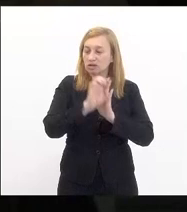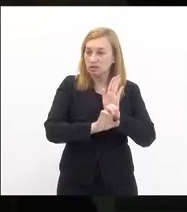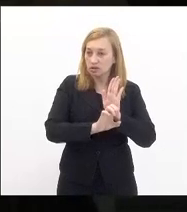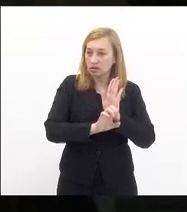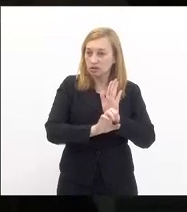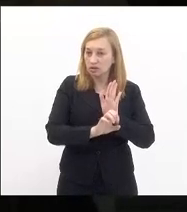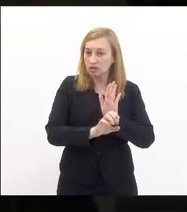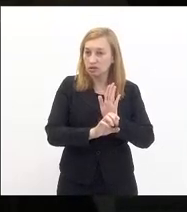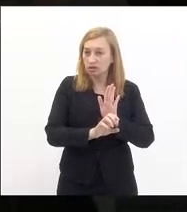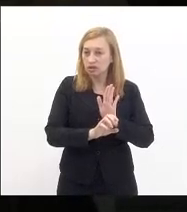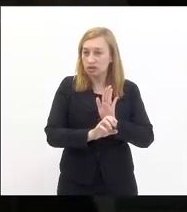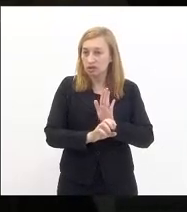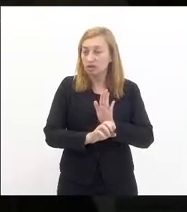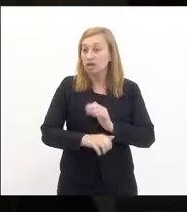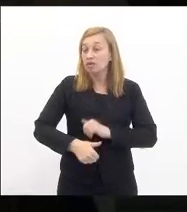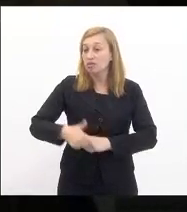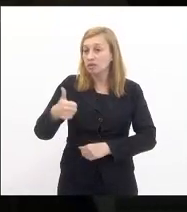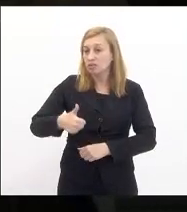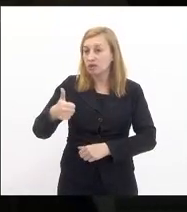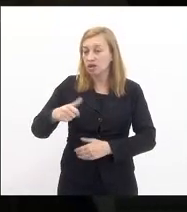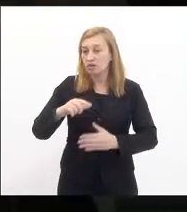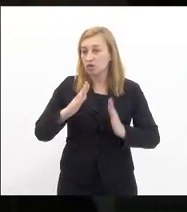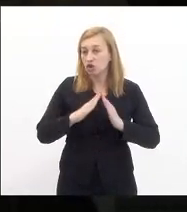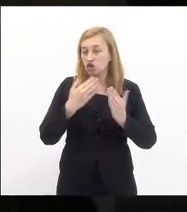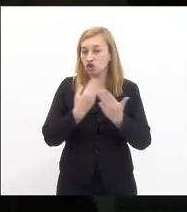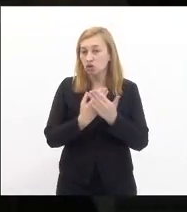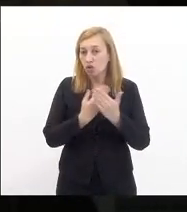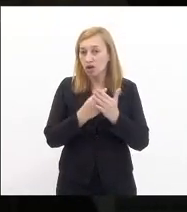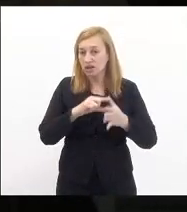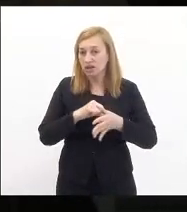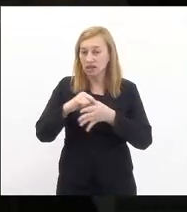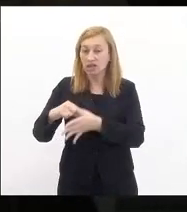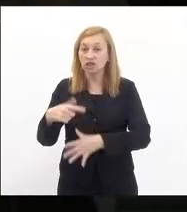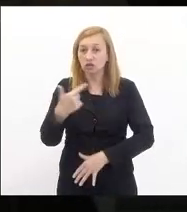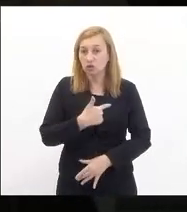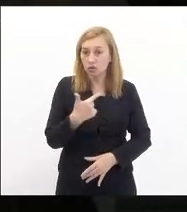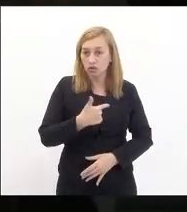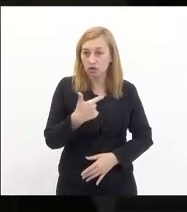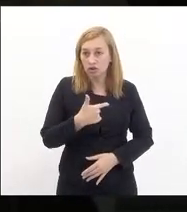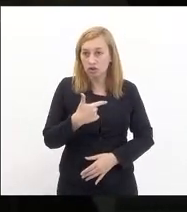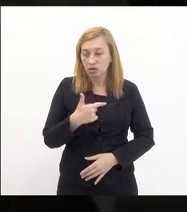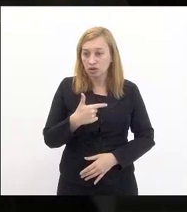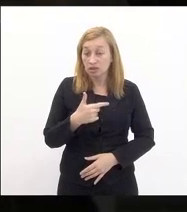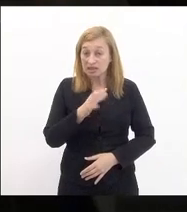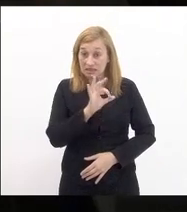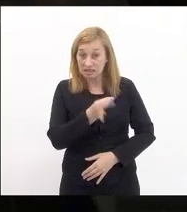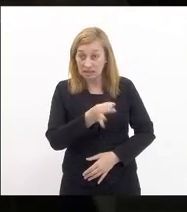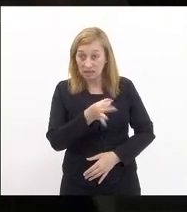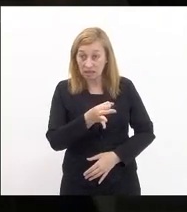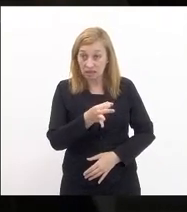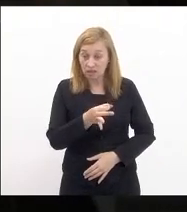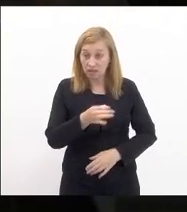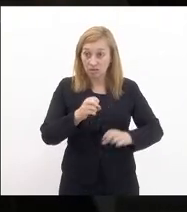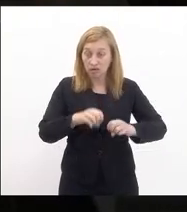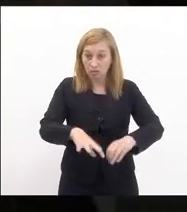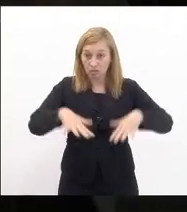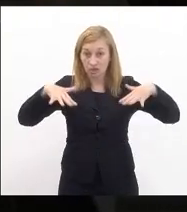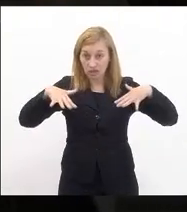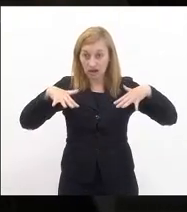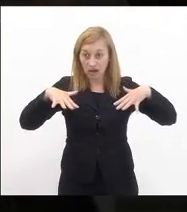um do colégio de líderes dois e definitivo do plenário